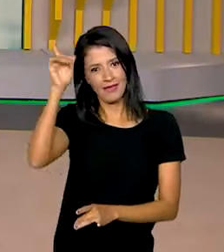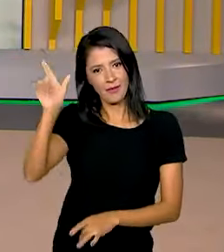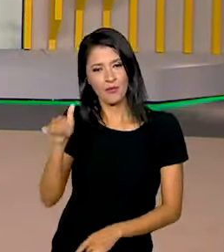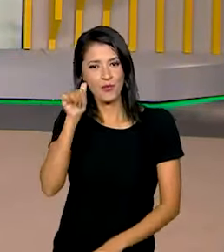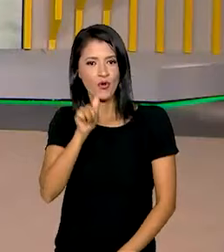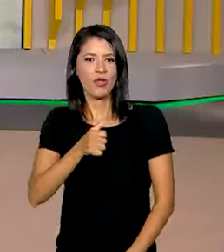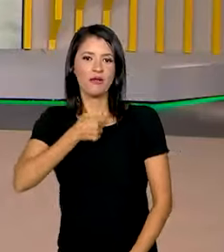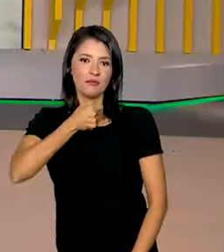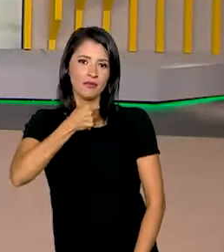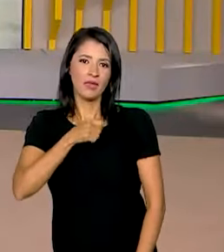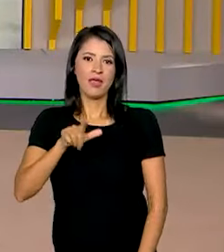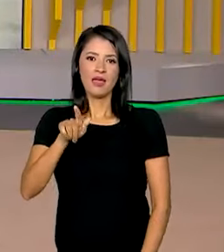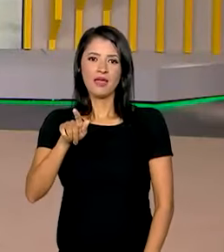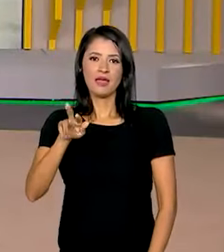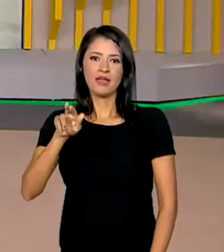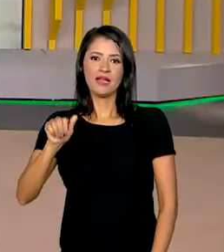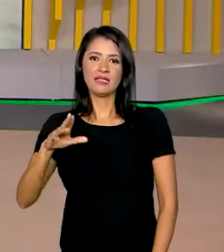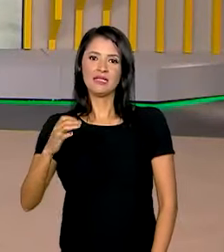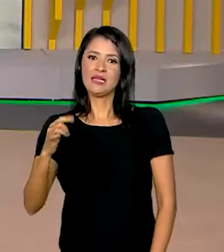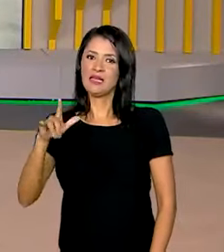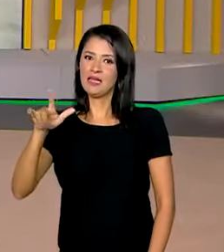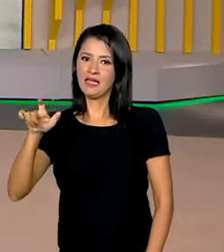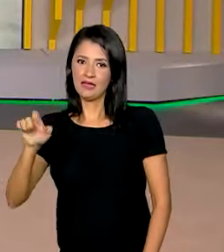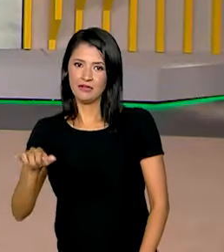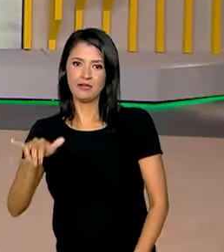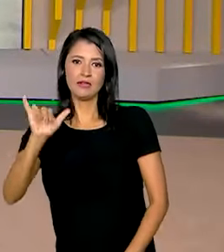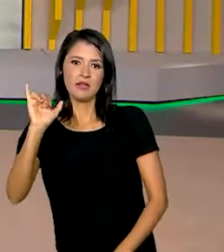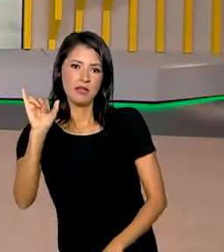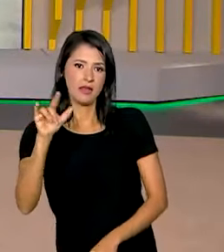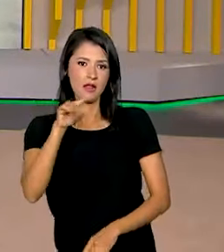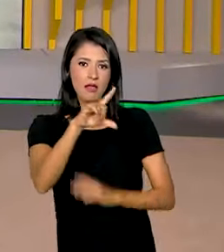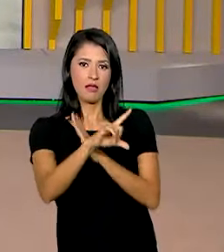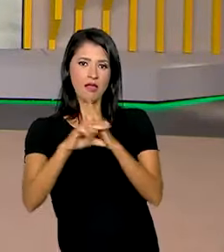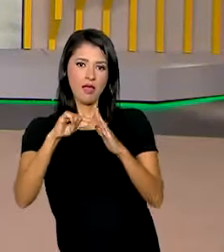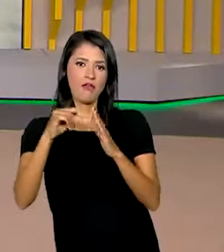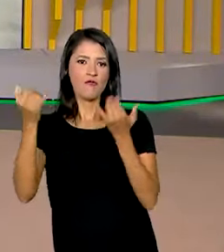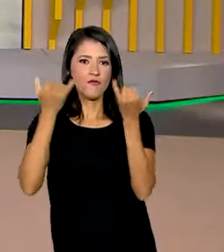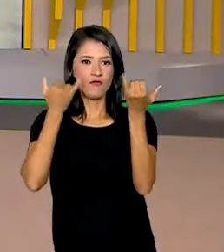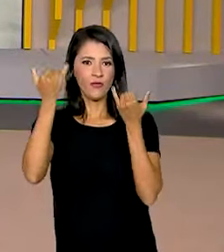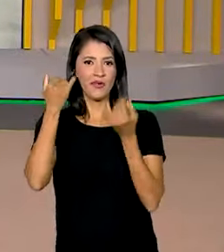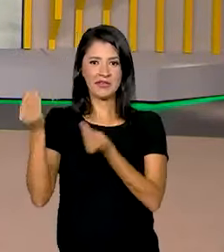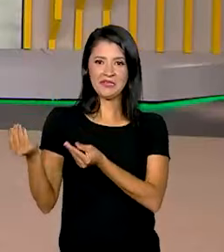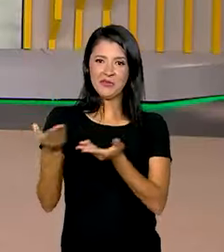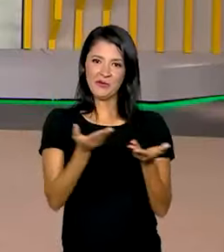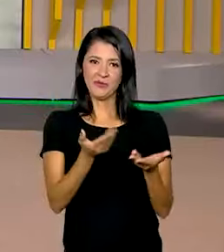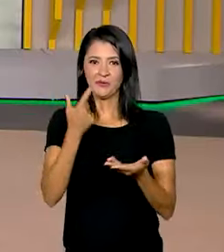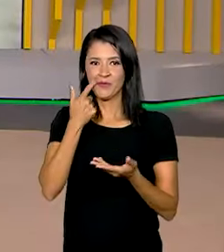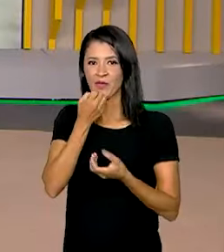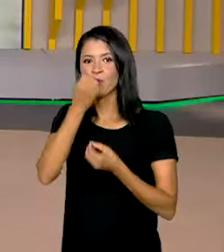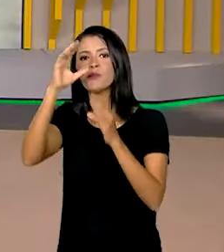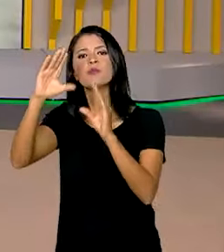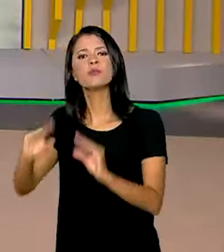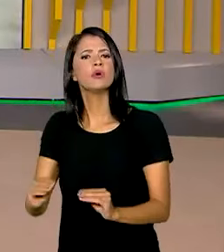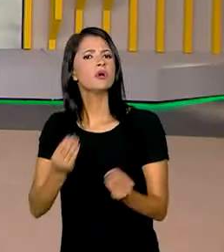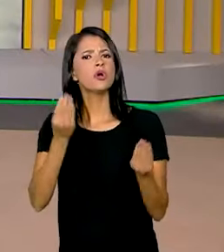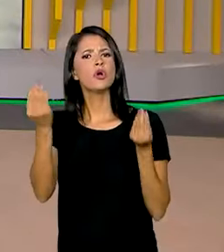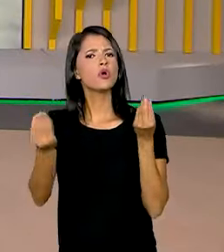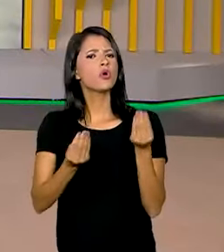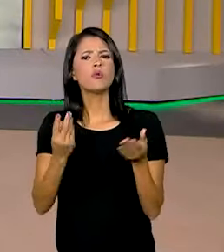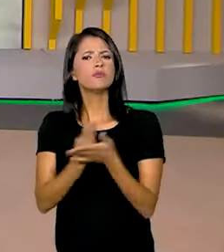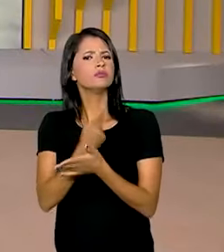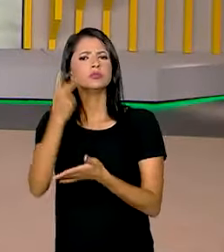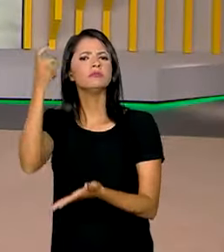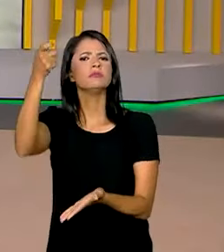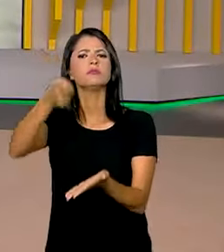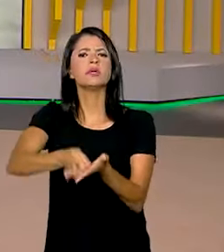Graciele Bittencourt, do Palácio do Planalto, que traz as informações para a gente. Boa noite, Graciele. Como vai funcionar esse pagamento